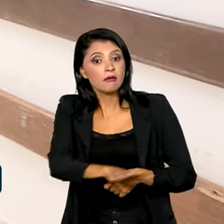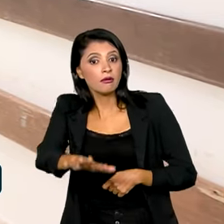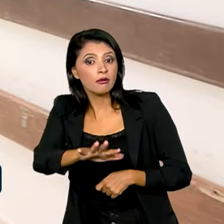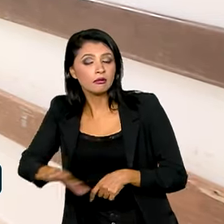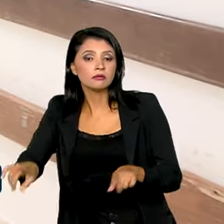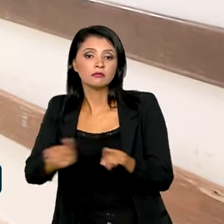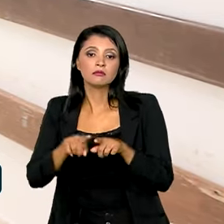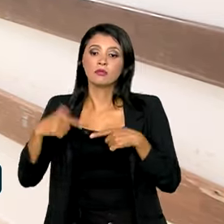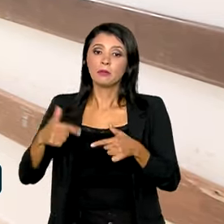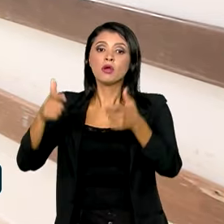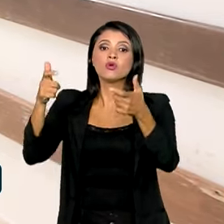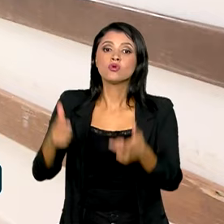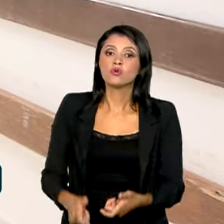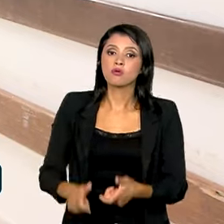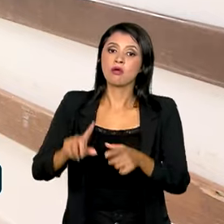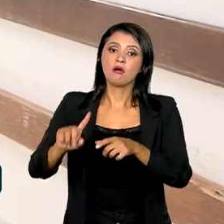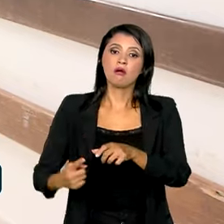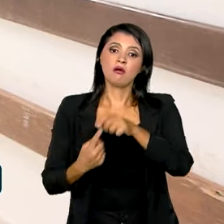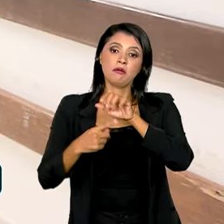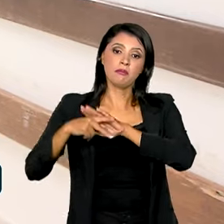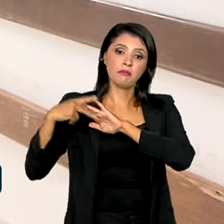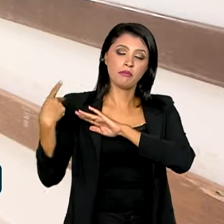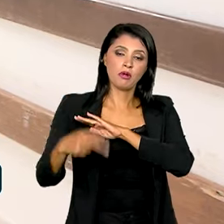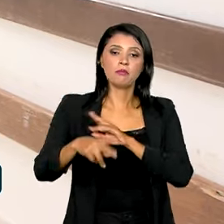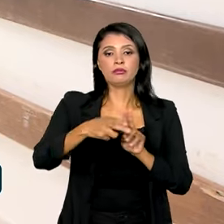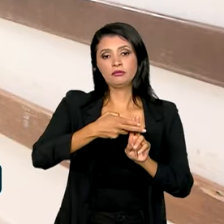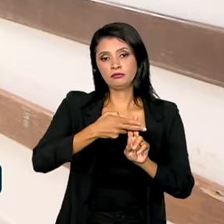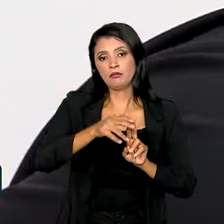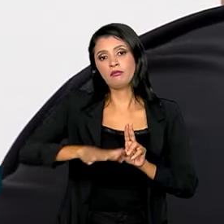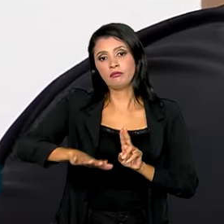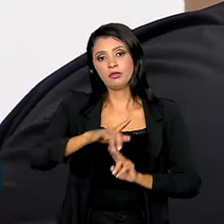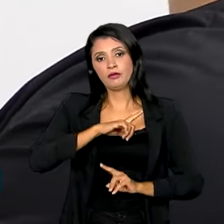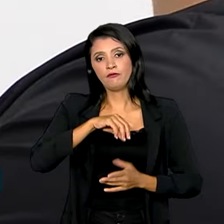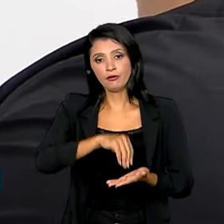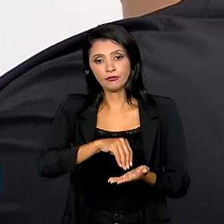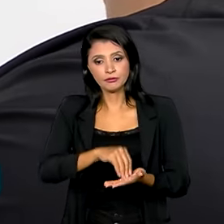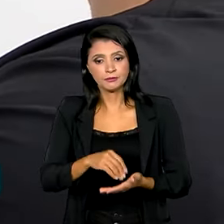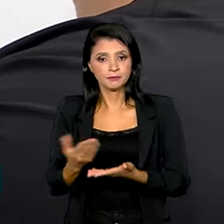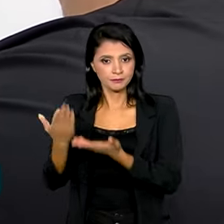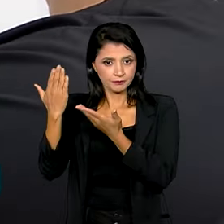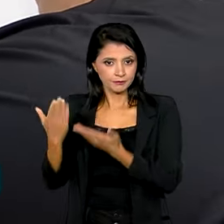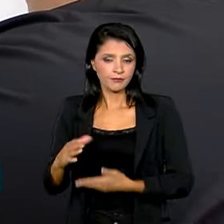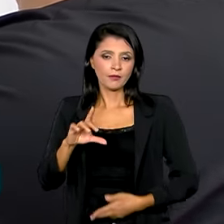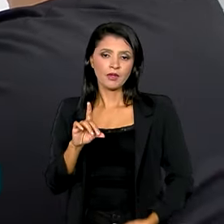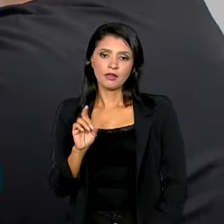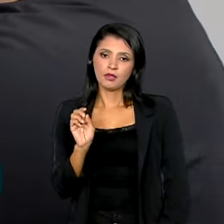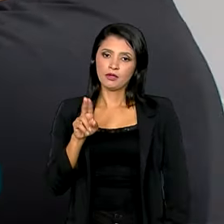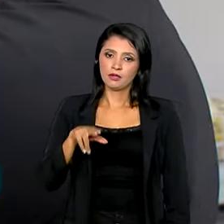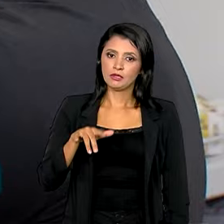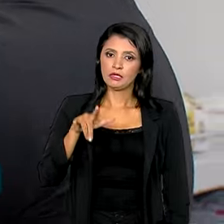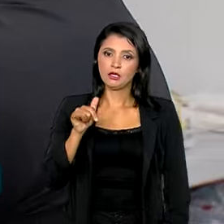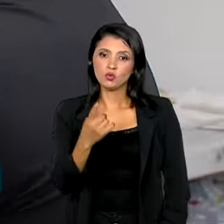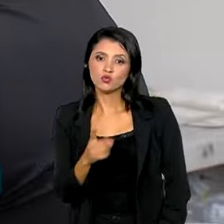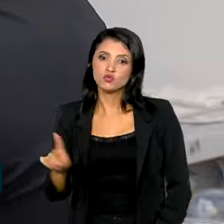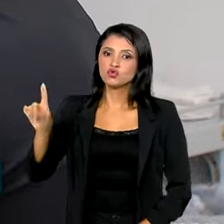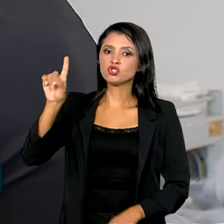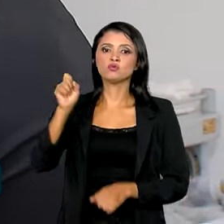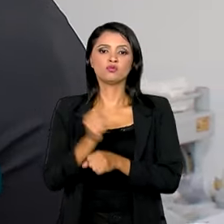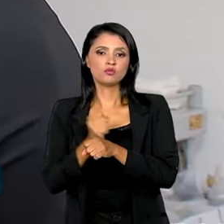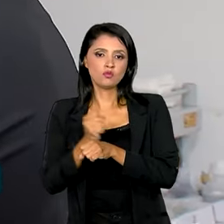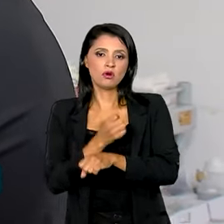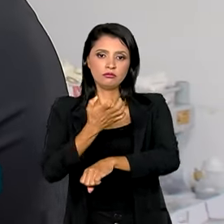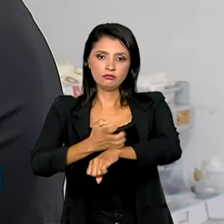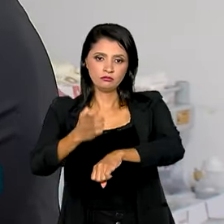em regiões prioritárias para o Sistema Único de Saúde. Danilo está no último ano de residência médica